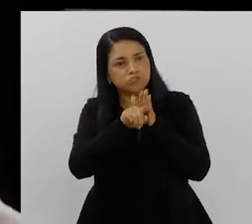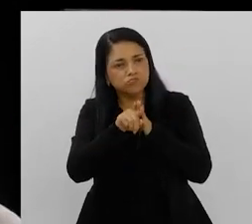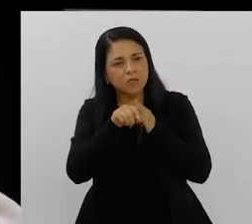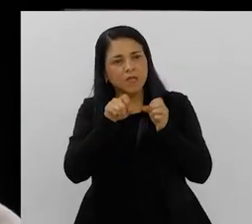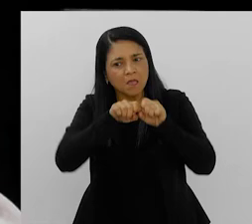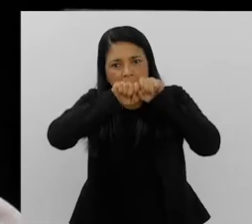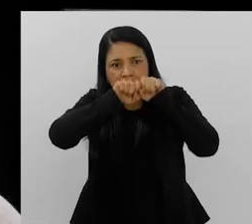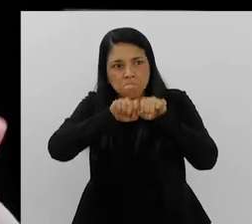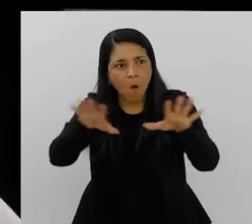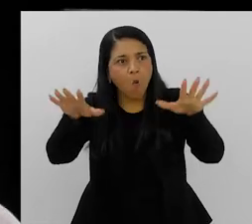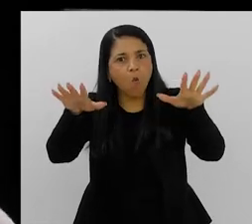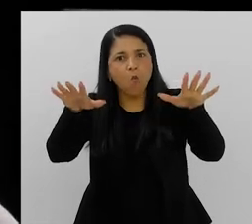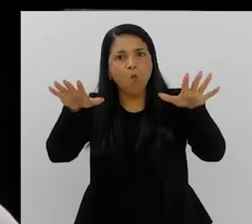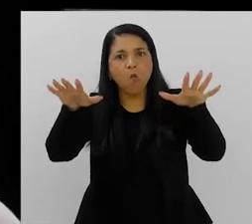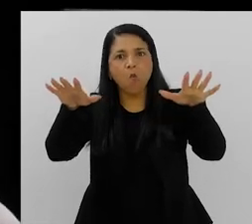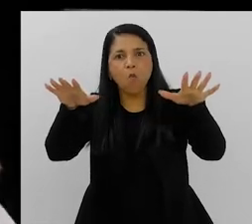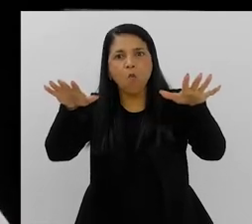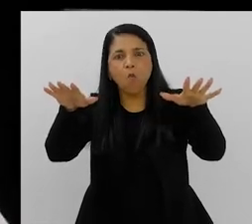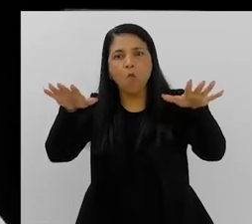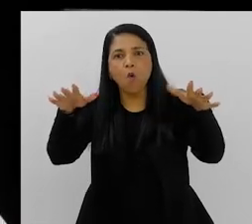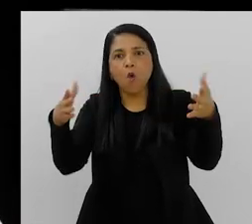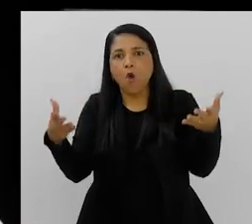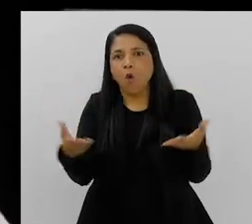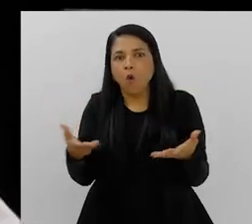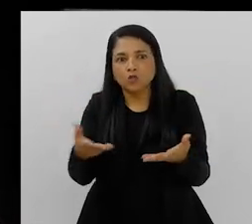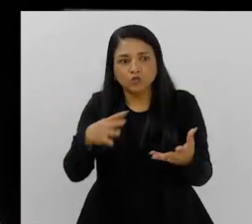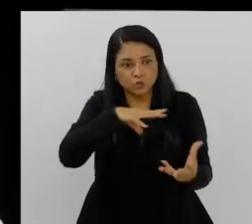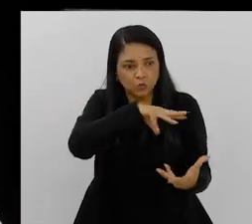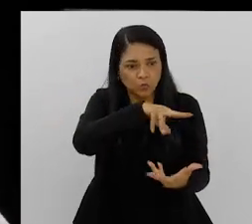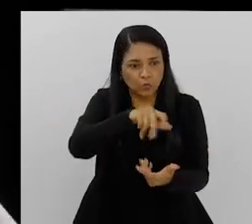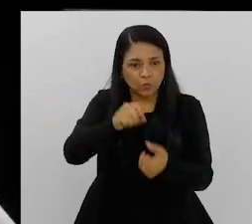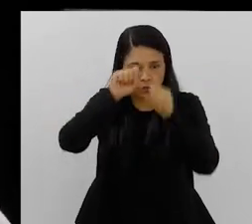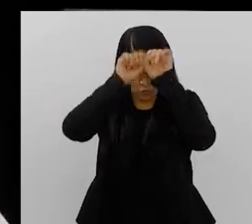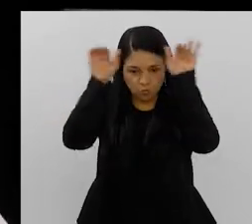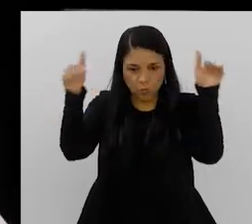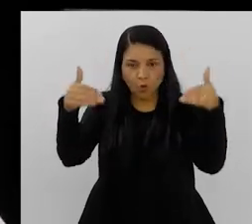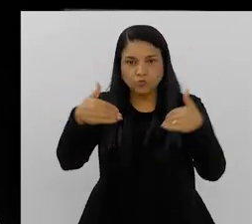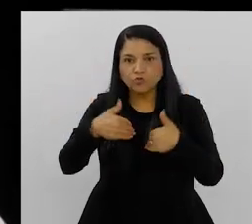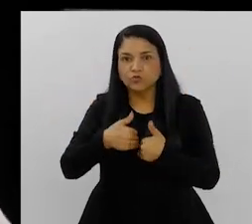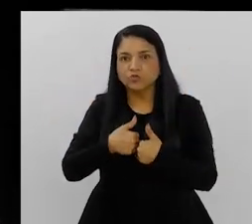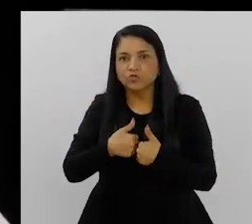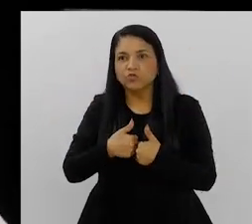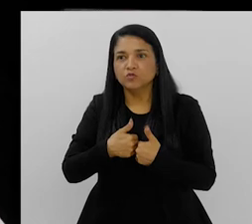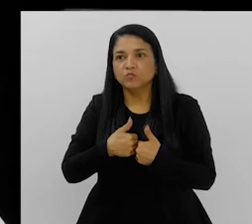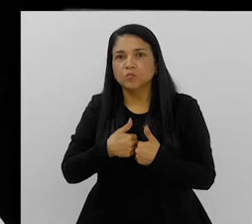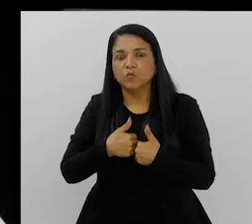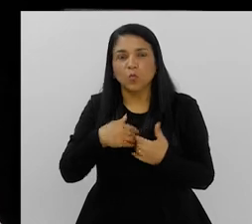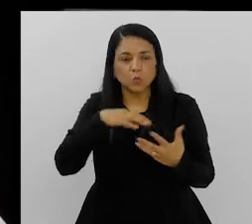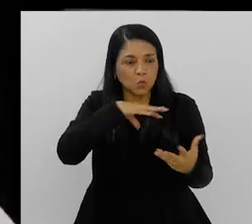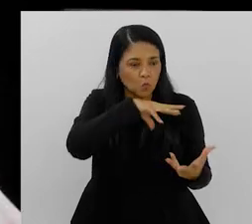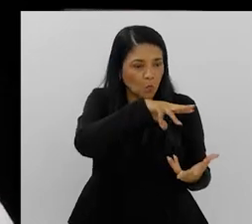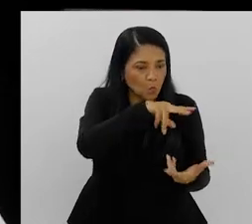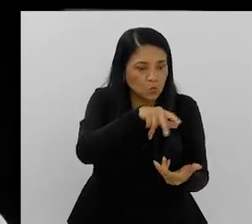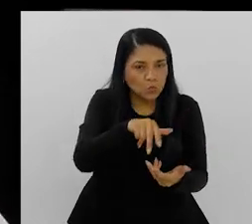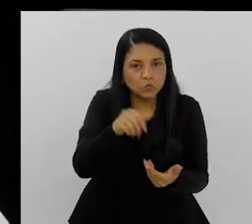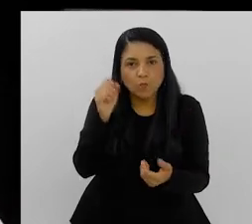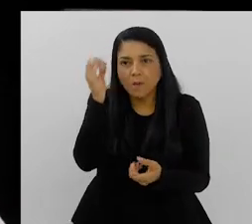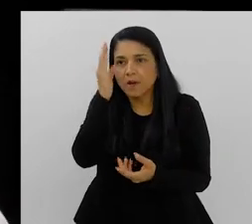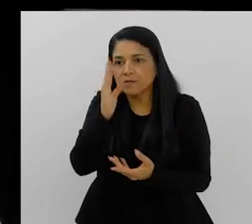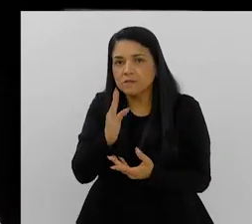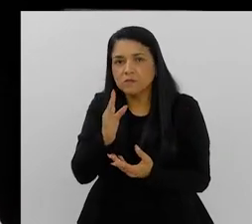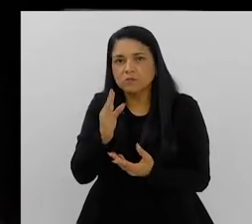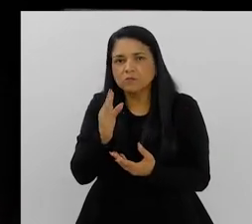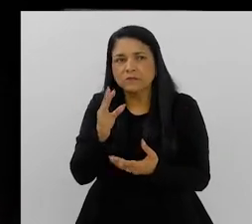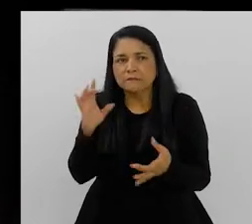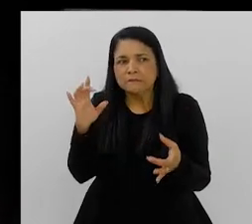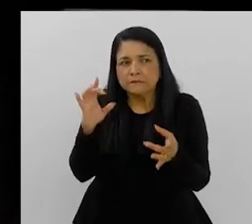mas eu questiono, acho que a gente precisa questionar que boom é esse de TEIA que existe hoje no mundo, ou no Brasil, enfim,